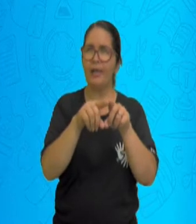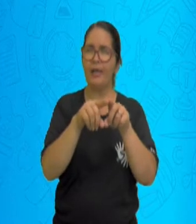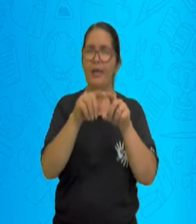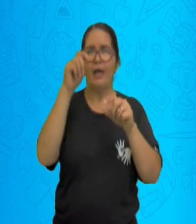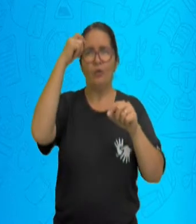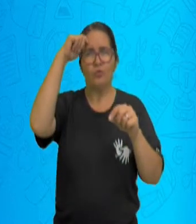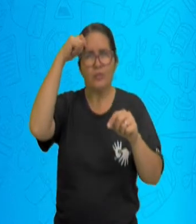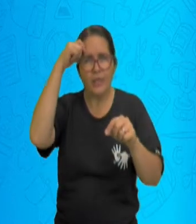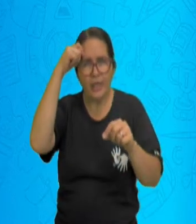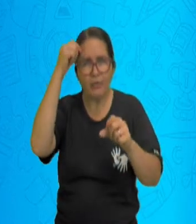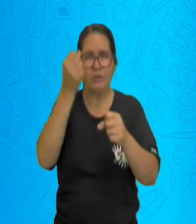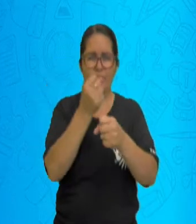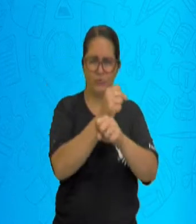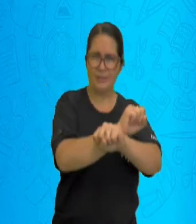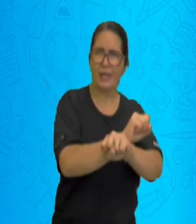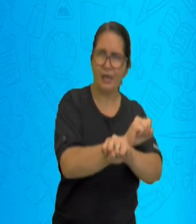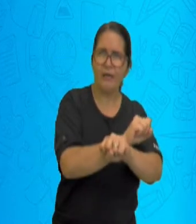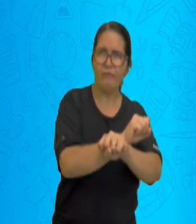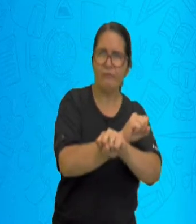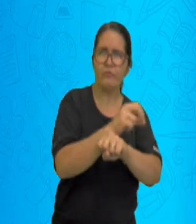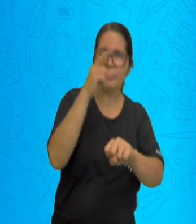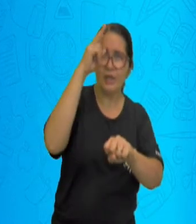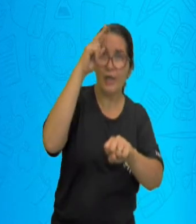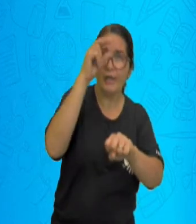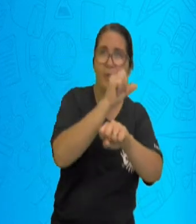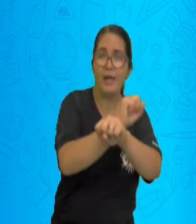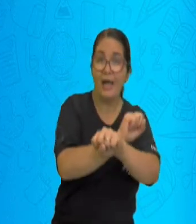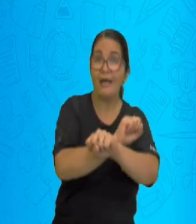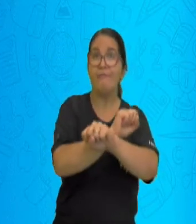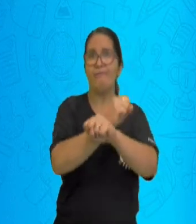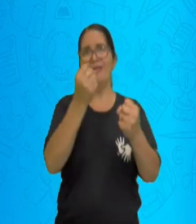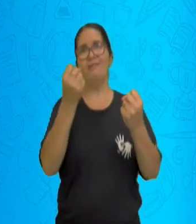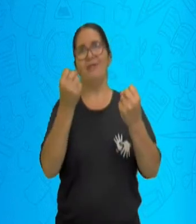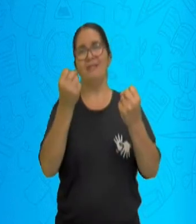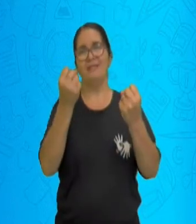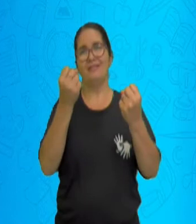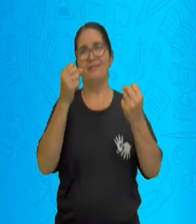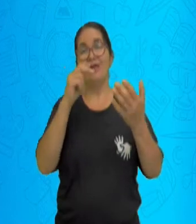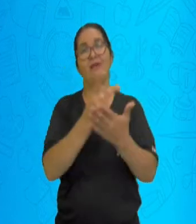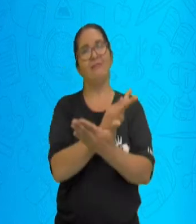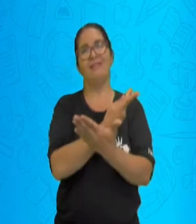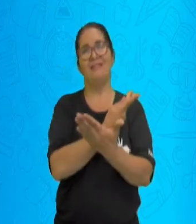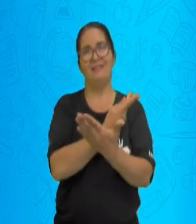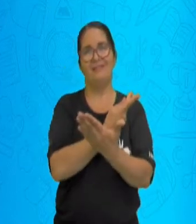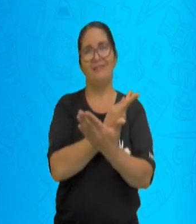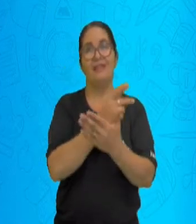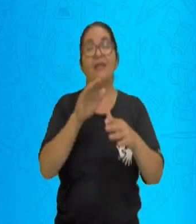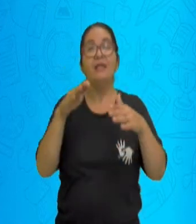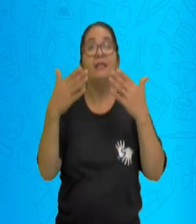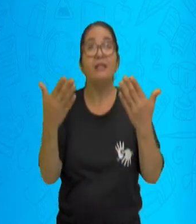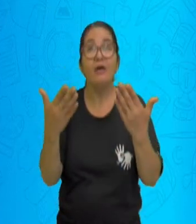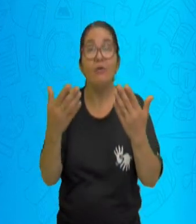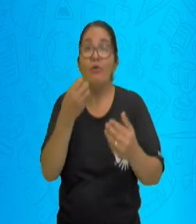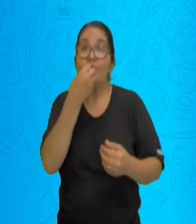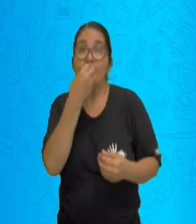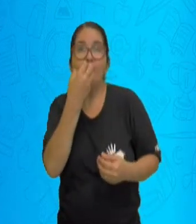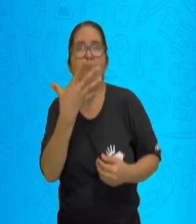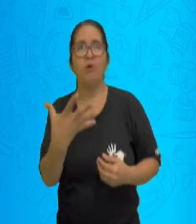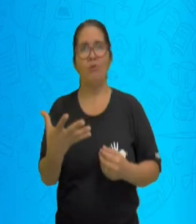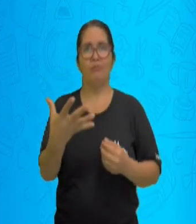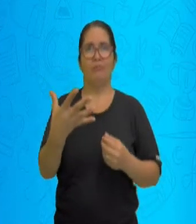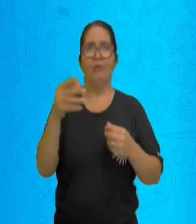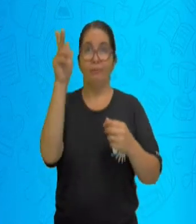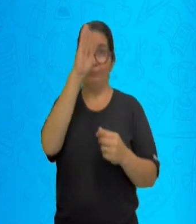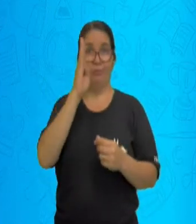a abolição da escravatura, o processo de migração veio muito forte para o Brasil, porque a política